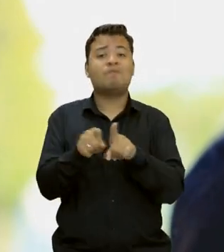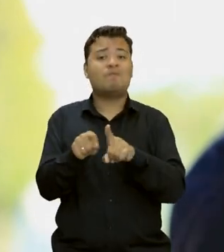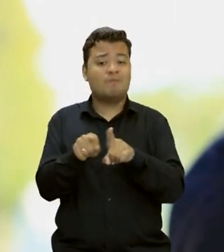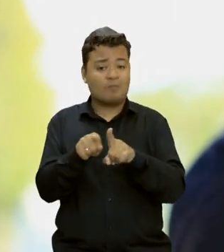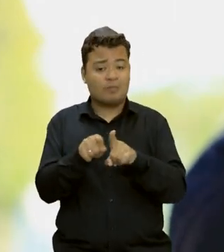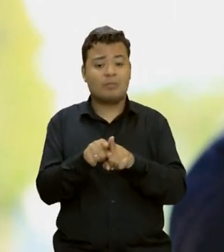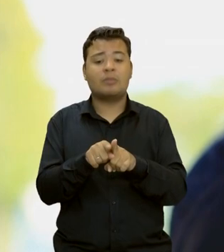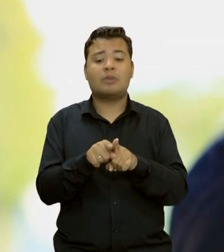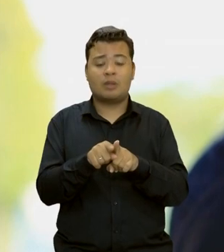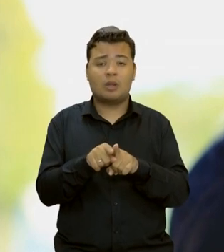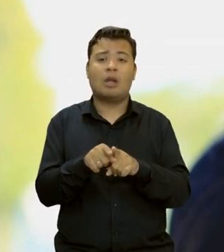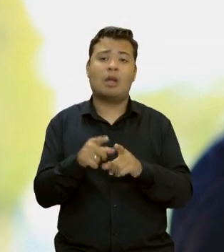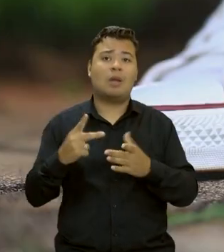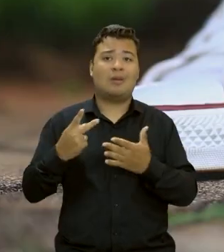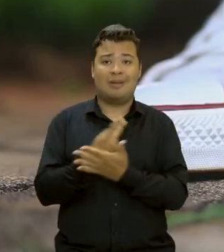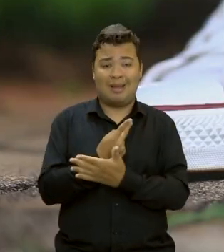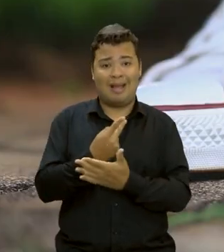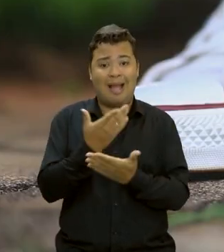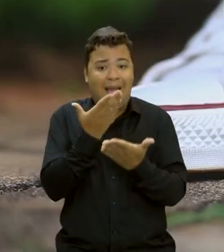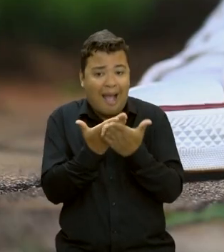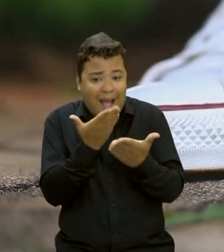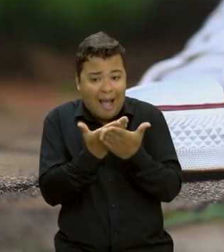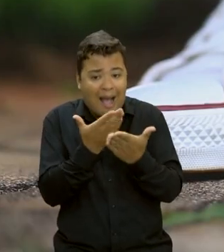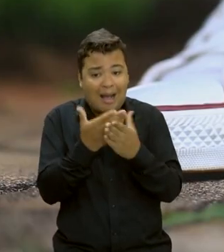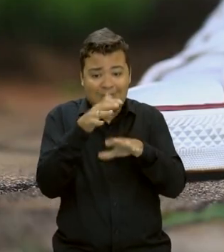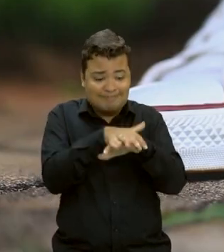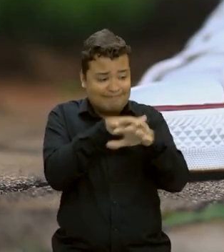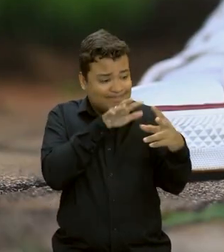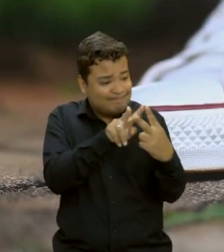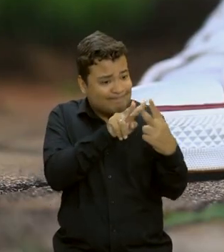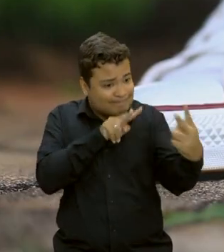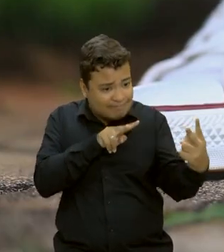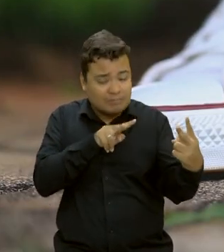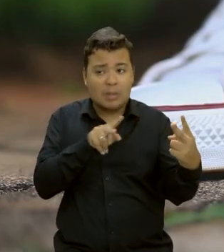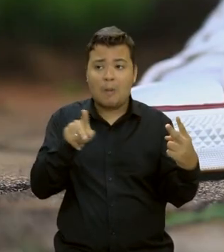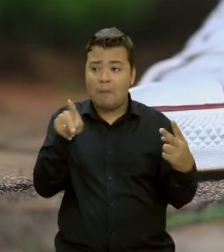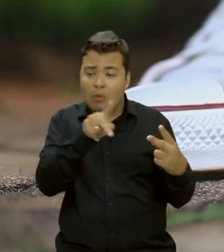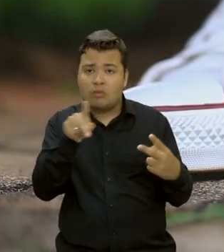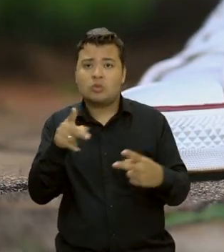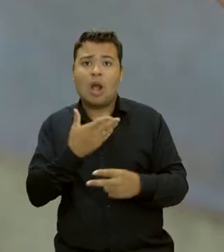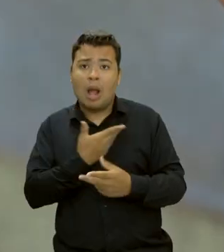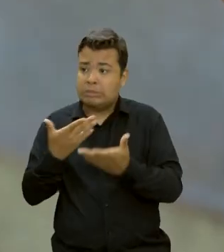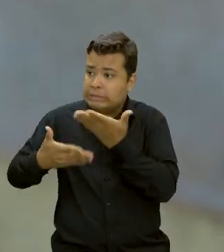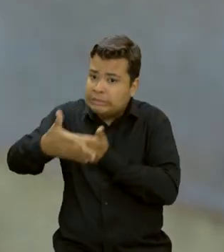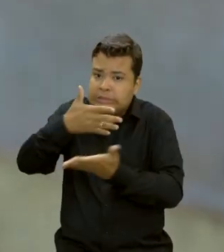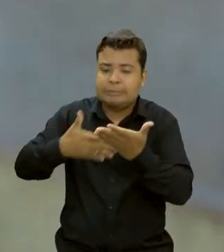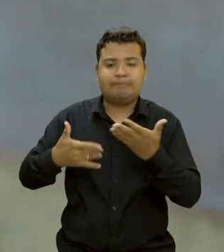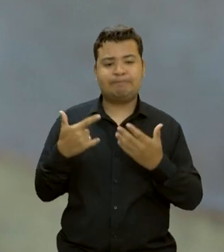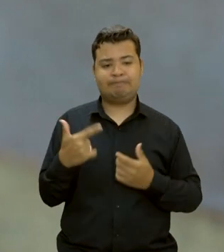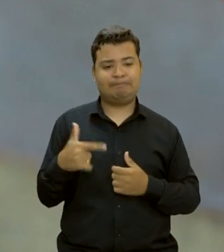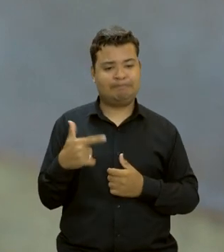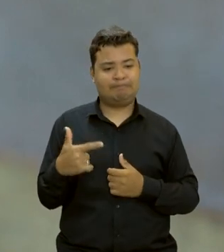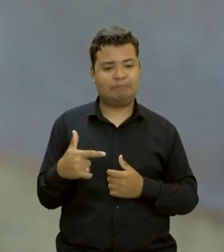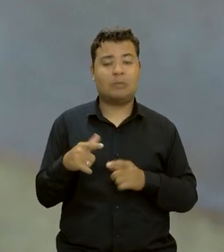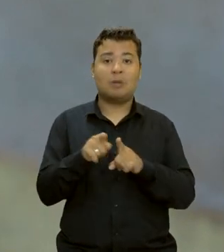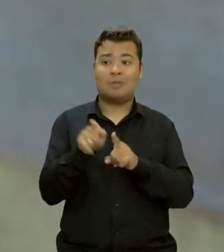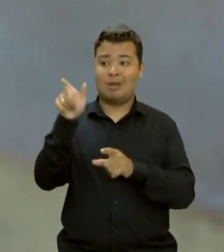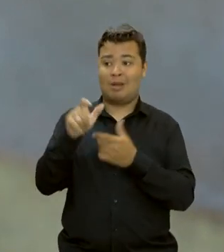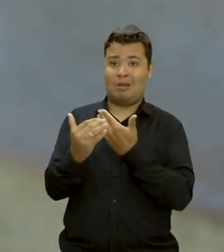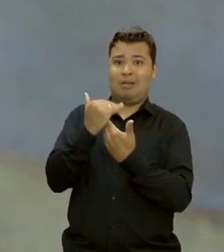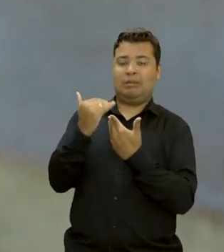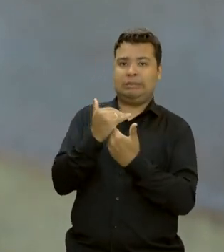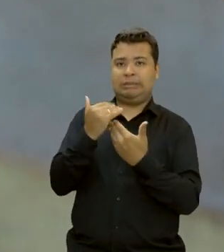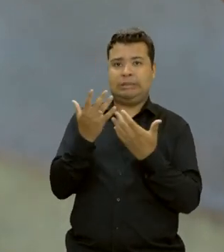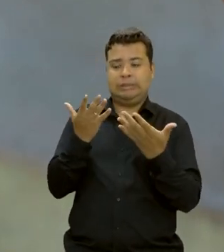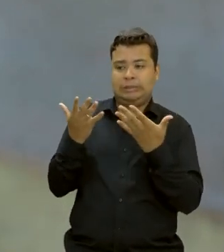aulas que costumam ser online e a gente não tem essa interação social com professor e com colegas e até com o próprio orientador e